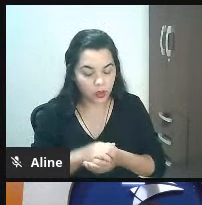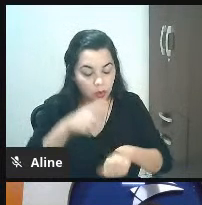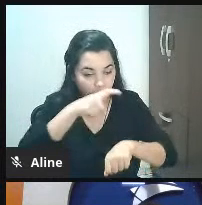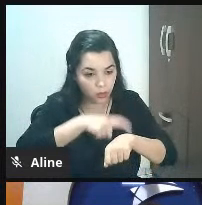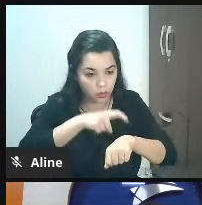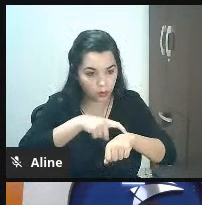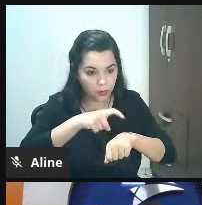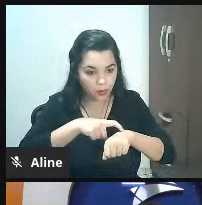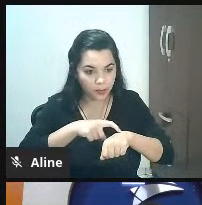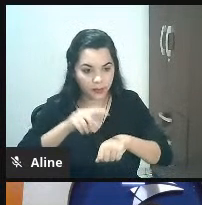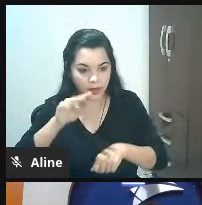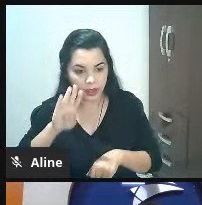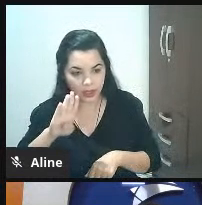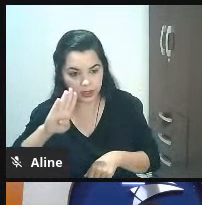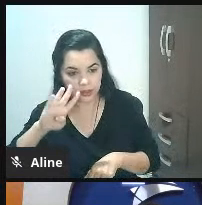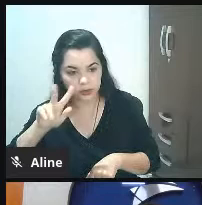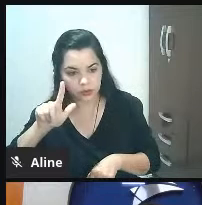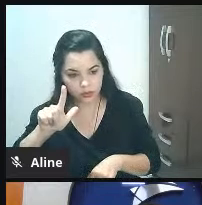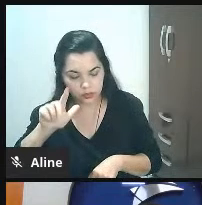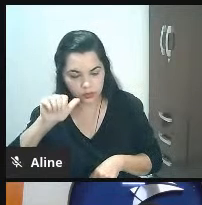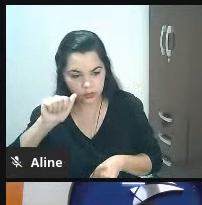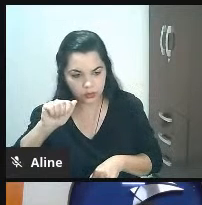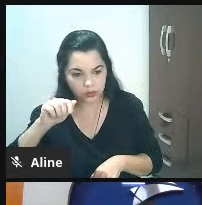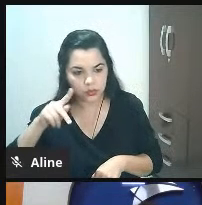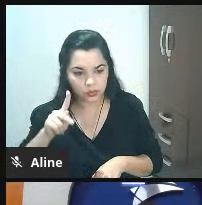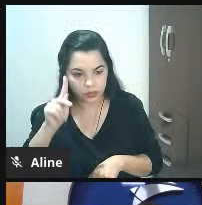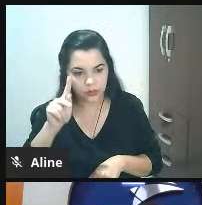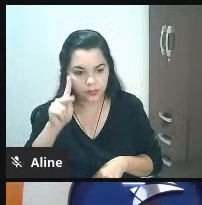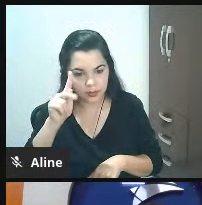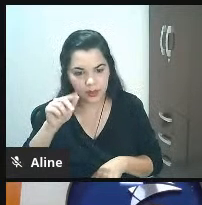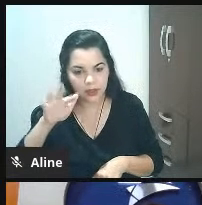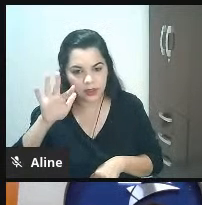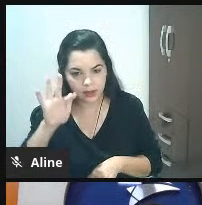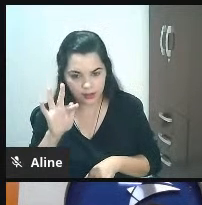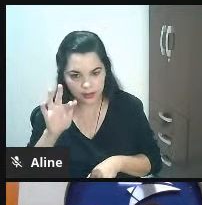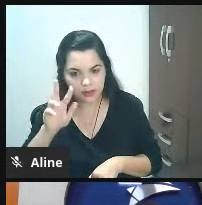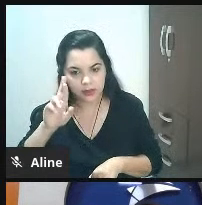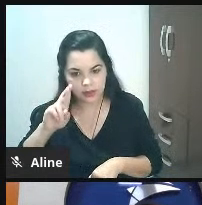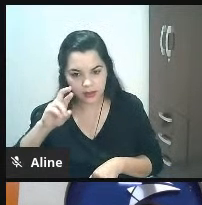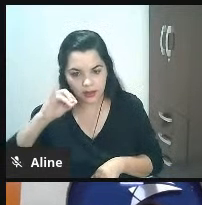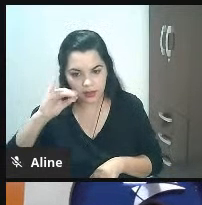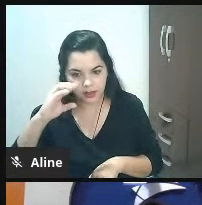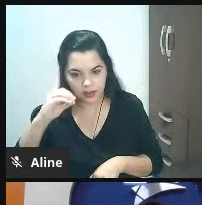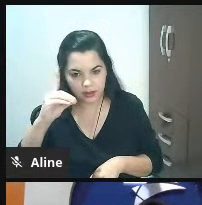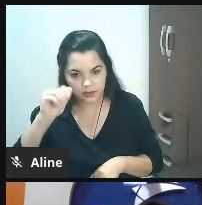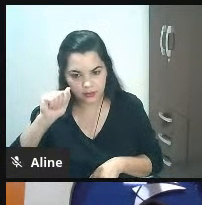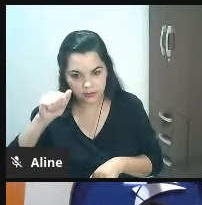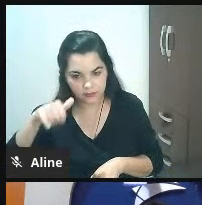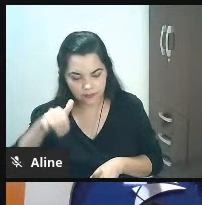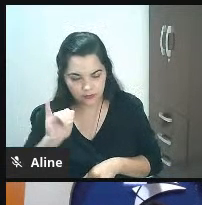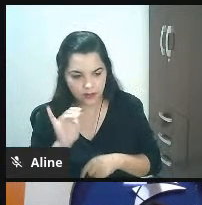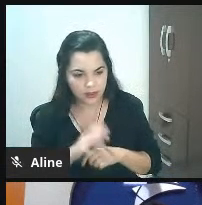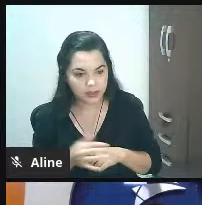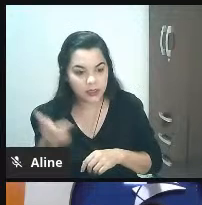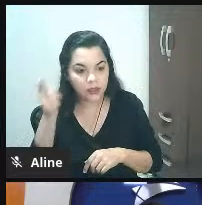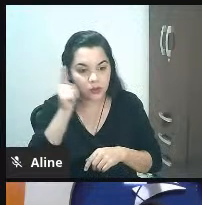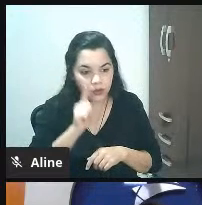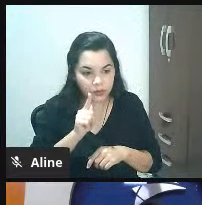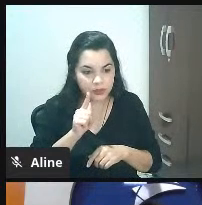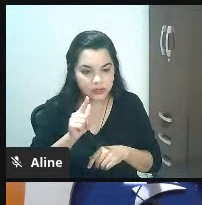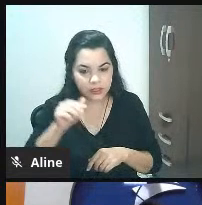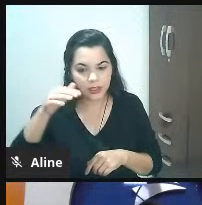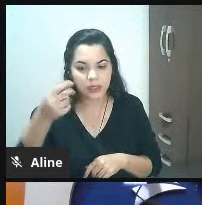historicamente lá nos Estados Unidos quando criava foi para quê? para que os caras conseguissem vender limpar a loja para trazer produto novo